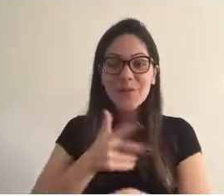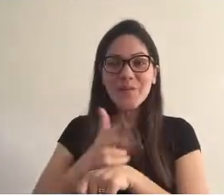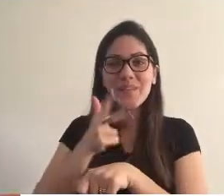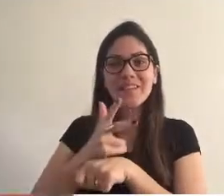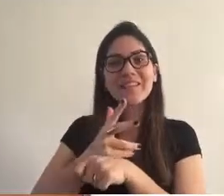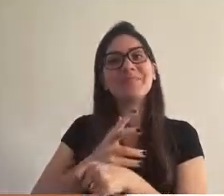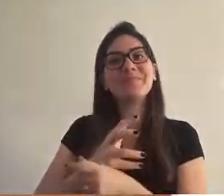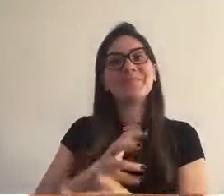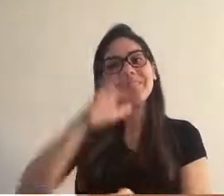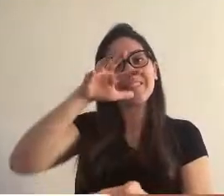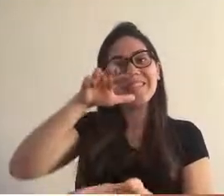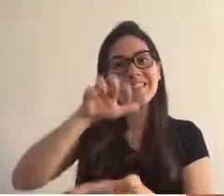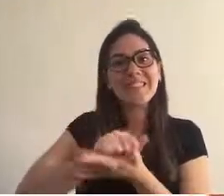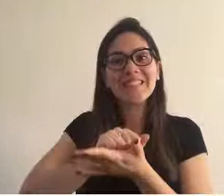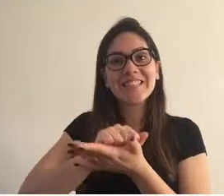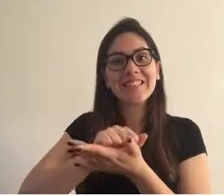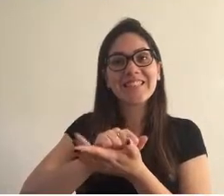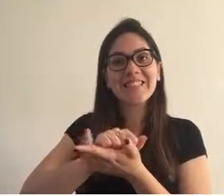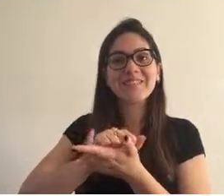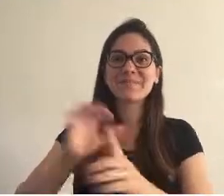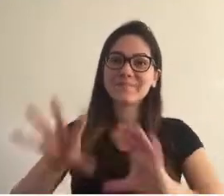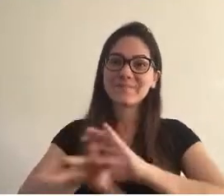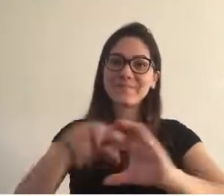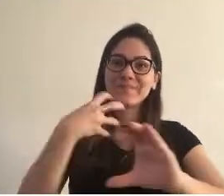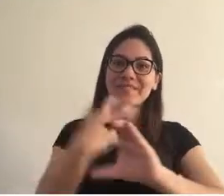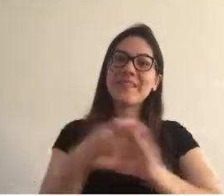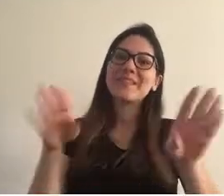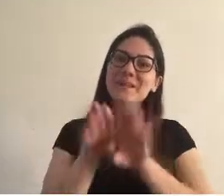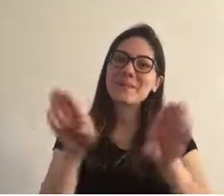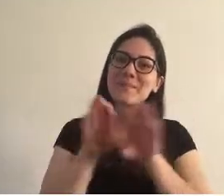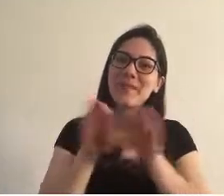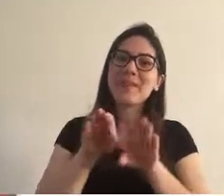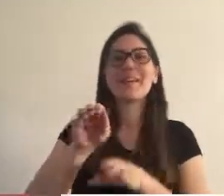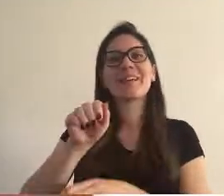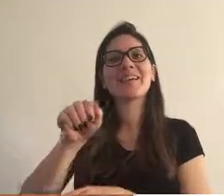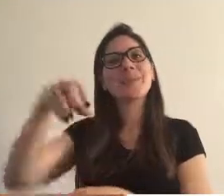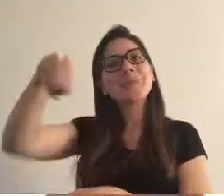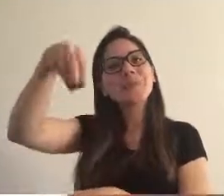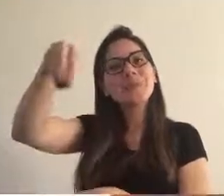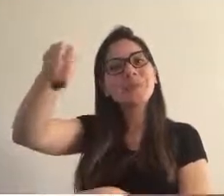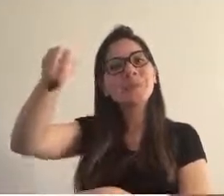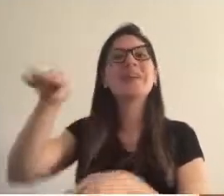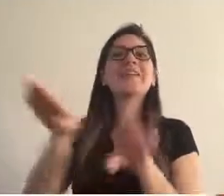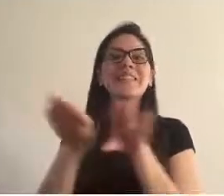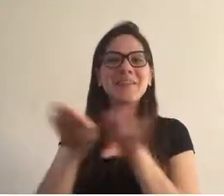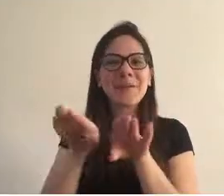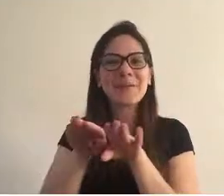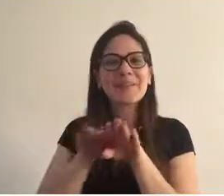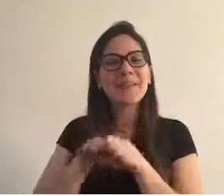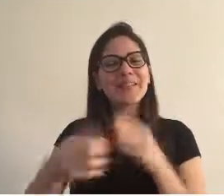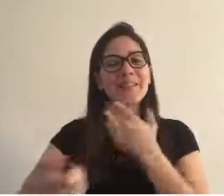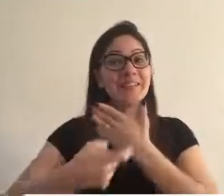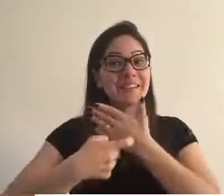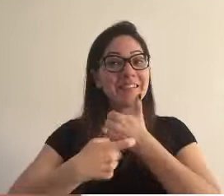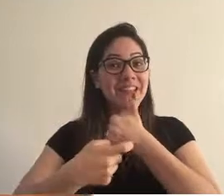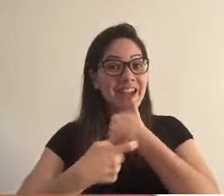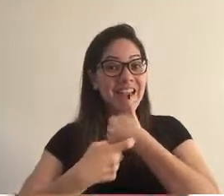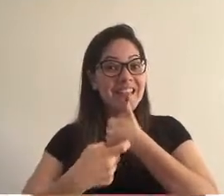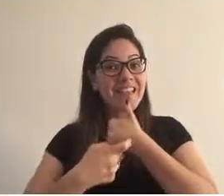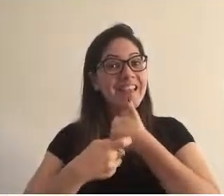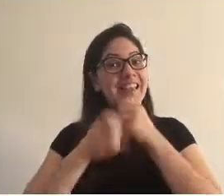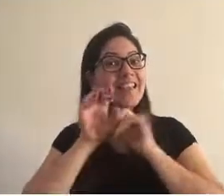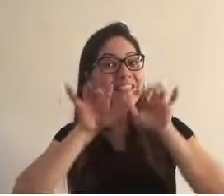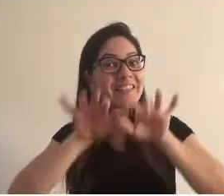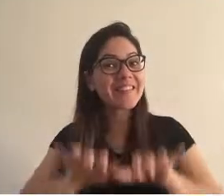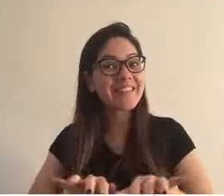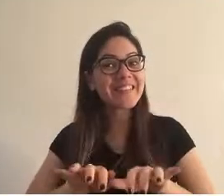vídeo, se inscreva no canal e ative as notificações. Também deixe seu like e comentário. E não se esqueça de compartilhar o vídeo. Nos